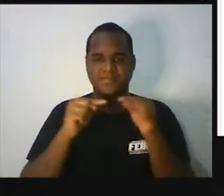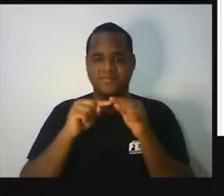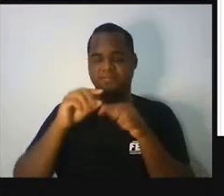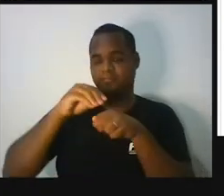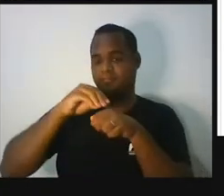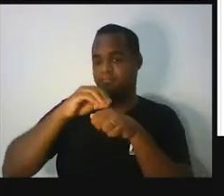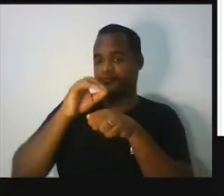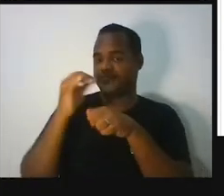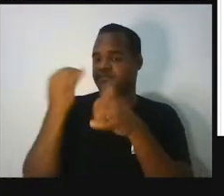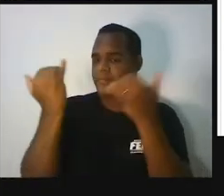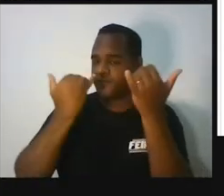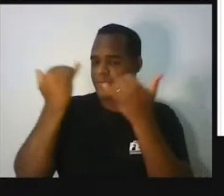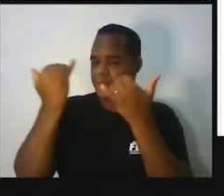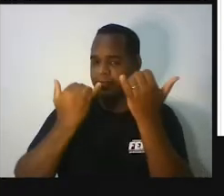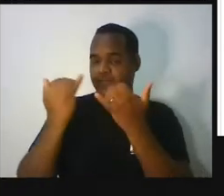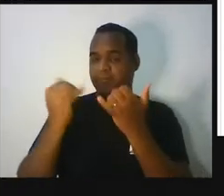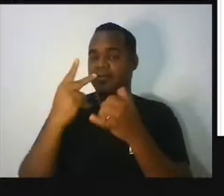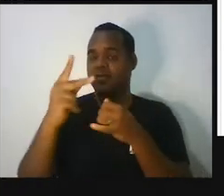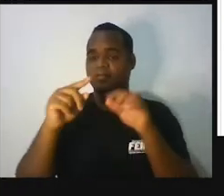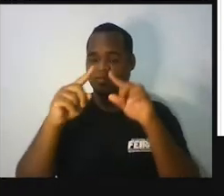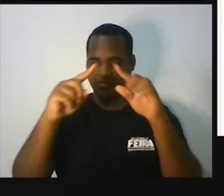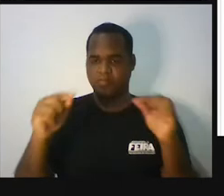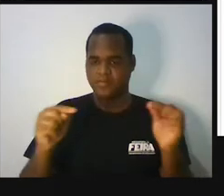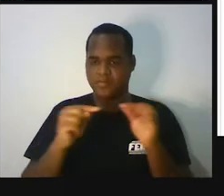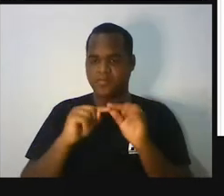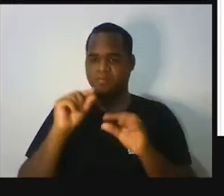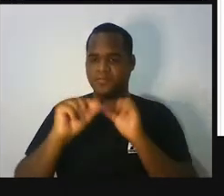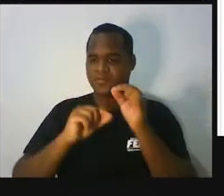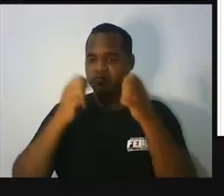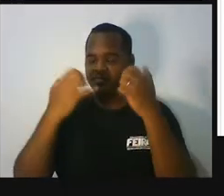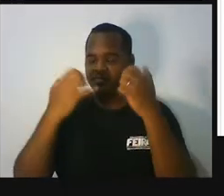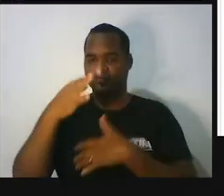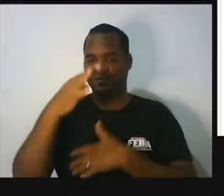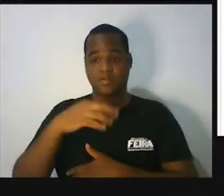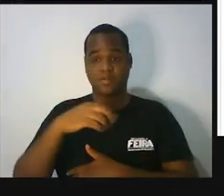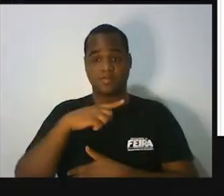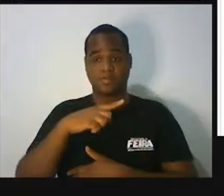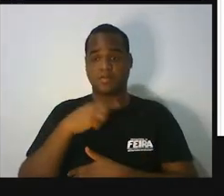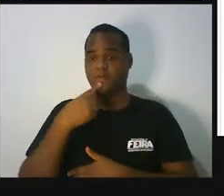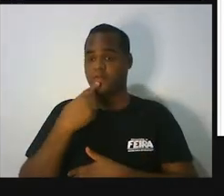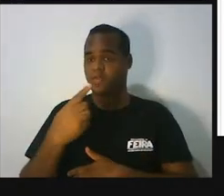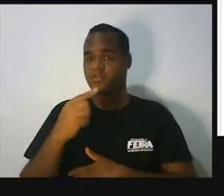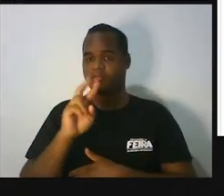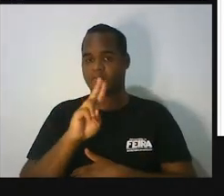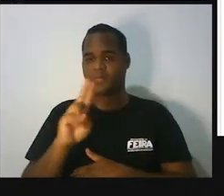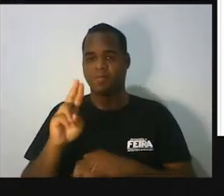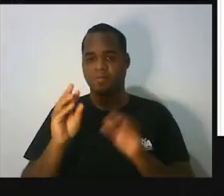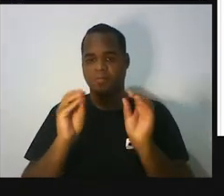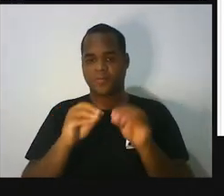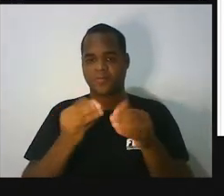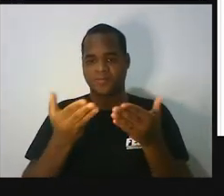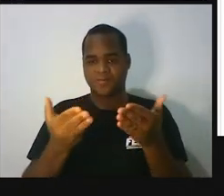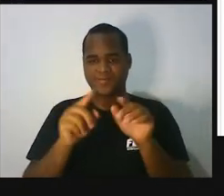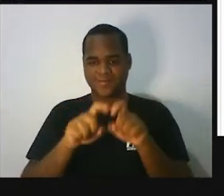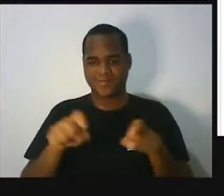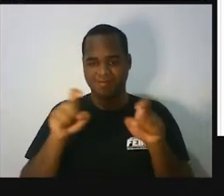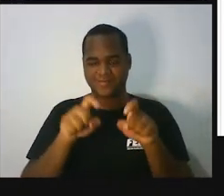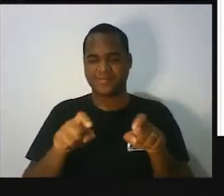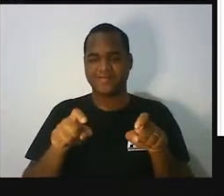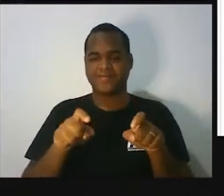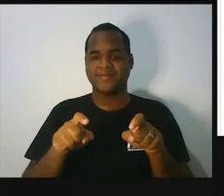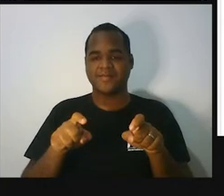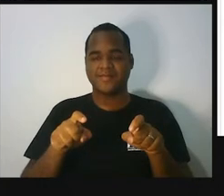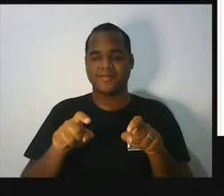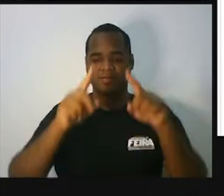essa informação da rigidez do triângulo, certo? Que está colocada aqui nessa fonte, tá? E os triângulos são